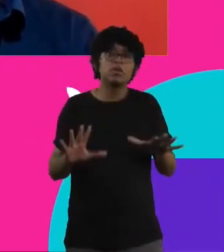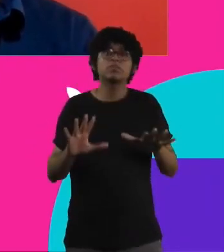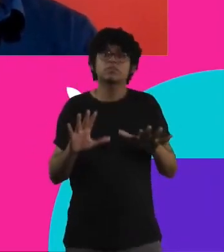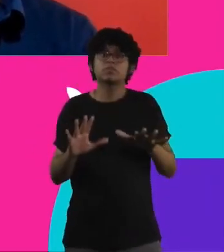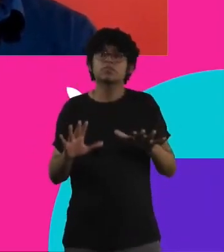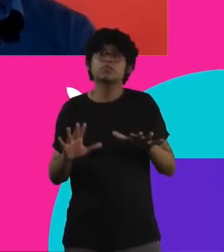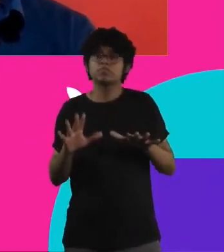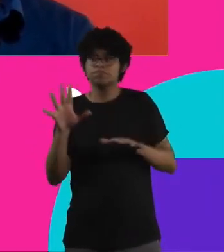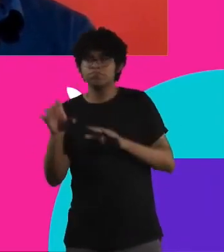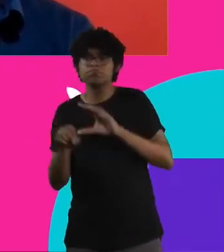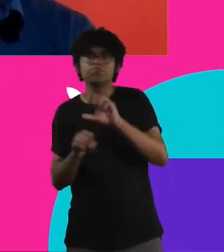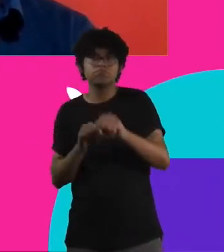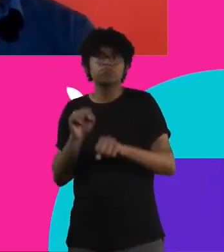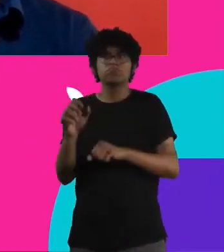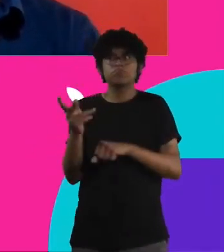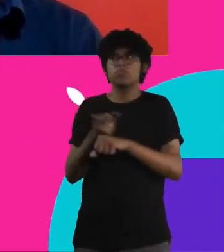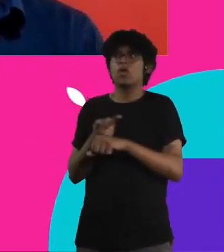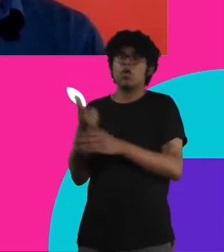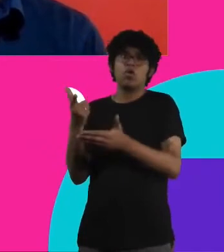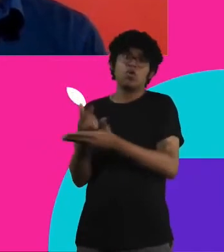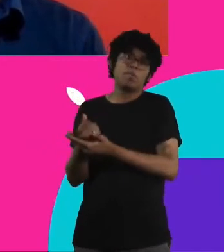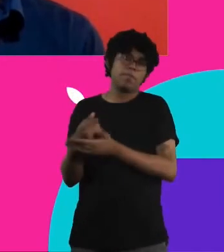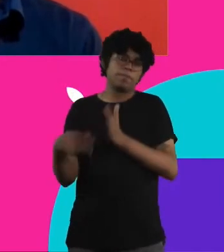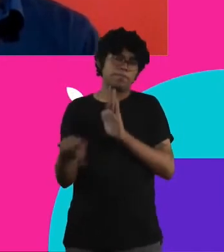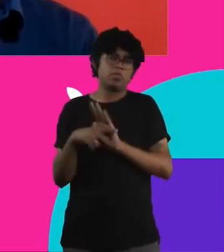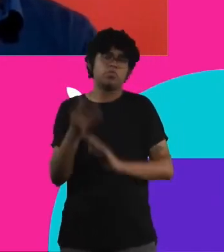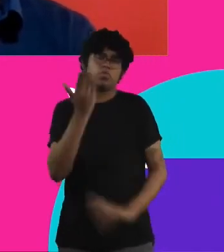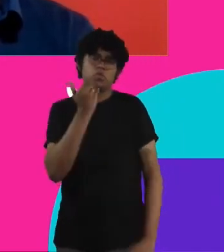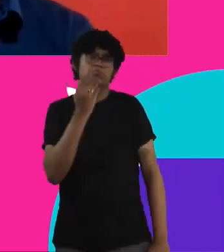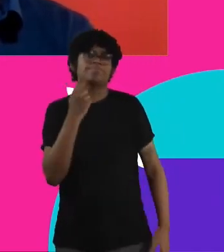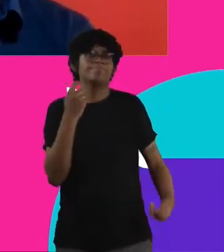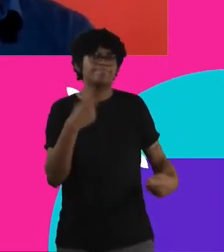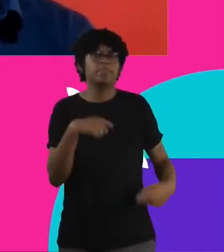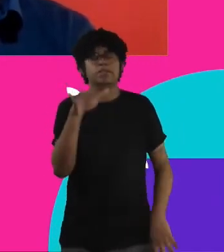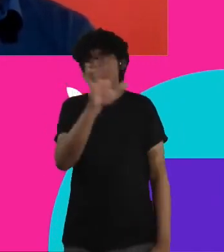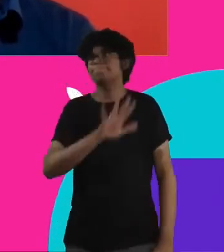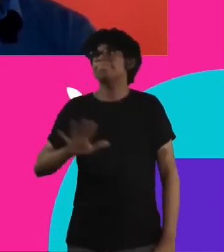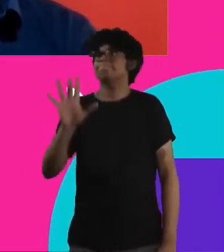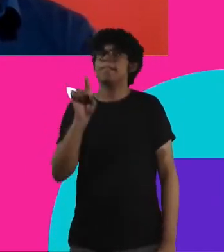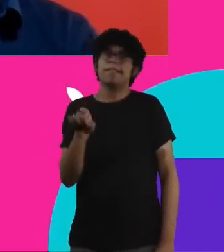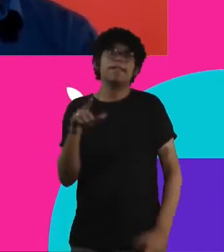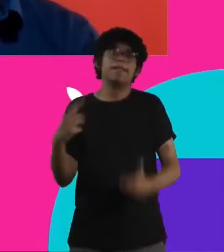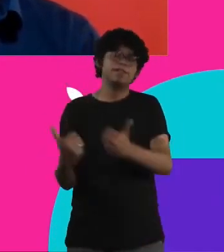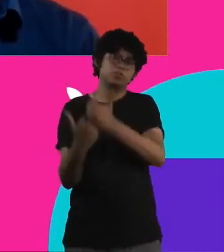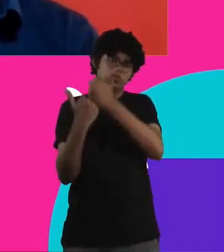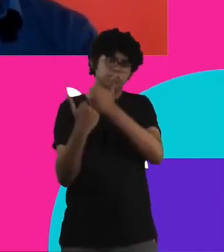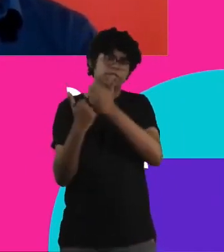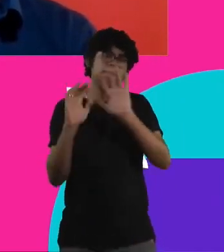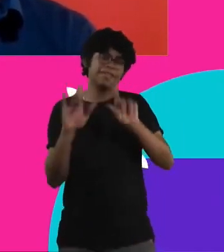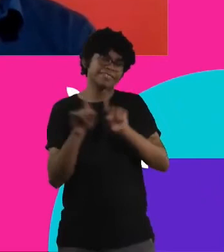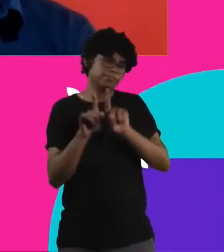alimento. Então, enfim, temos que continuar um cenário aí de grande ajuda humanitária e temos aí que nos mobilizar para